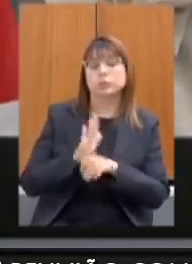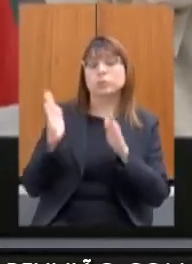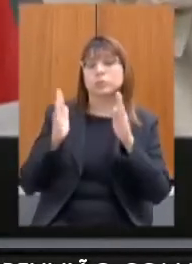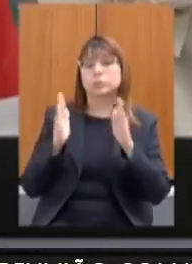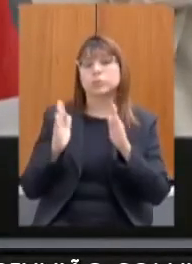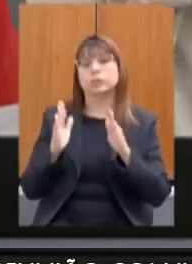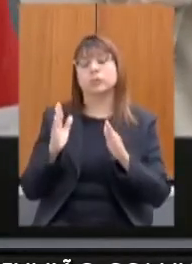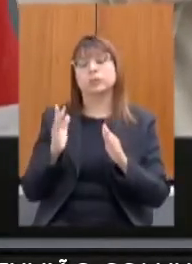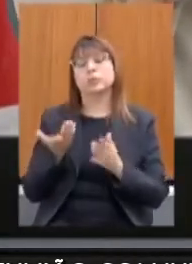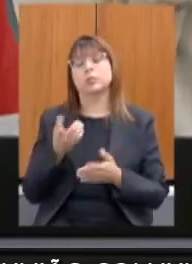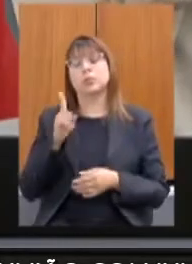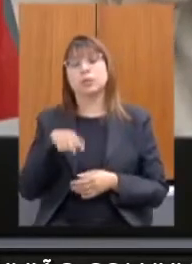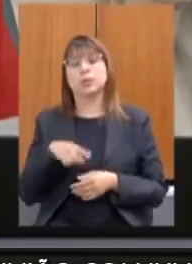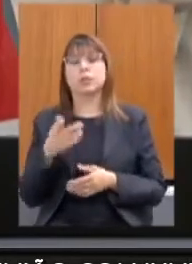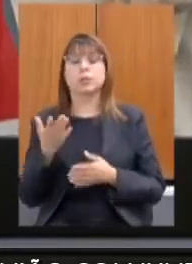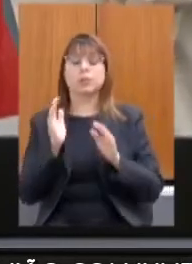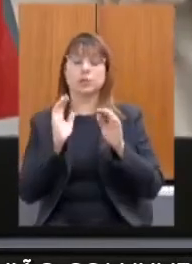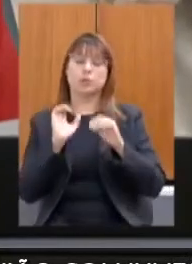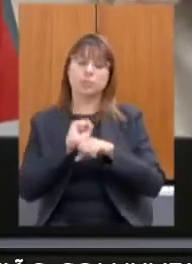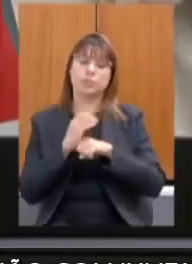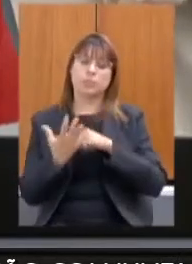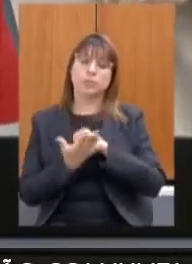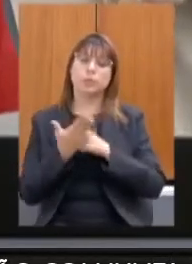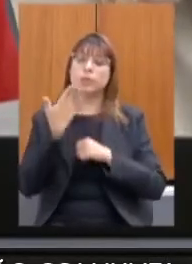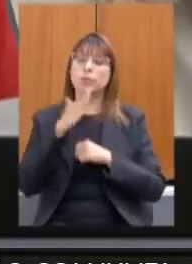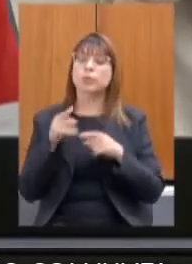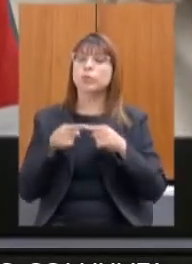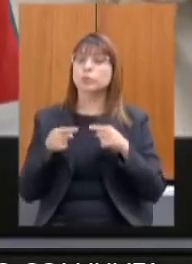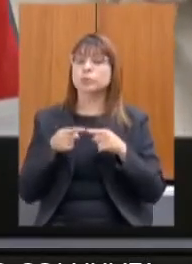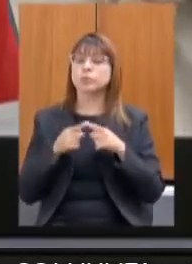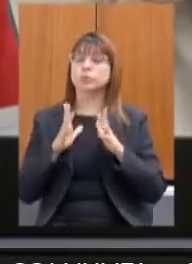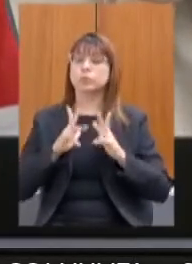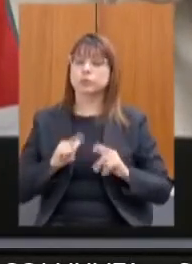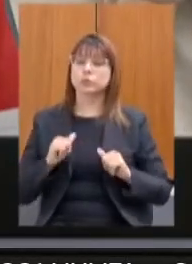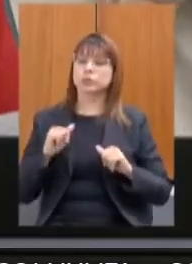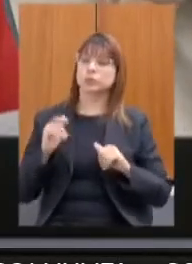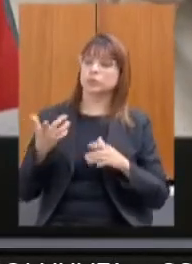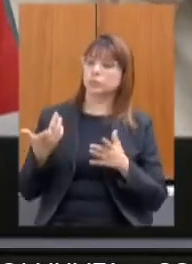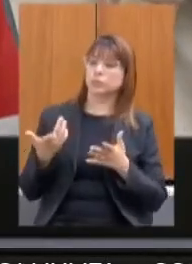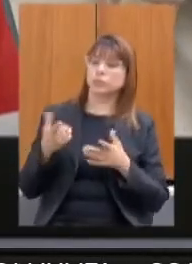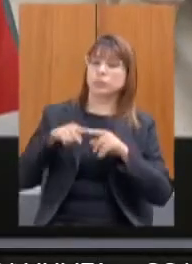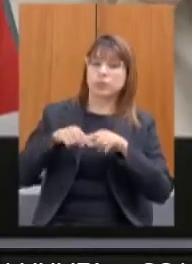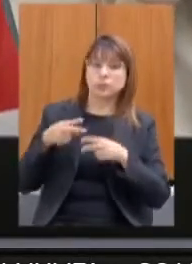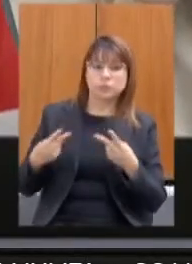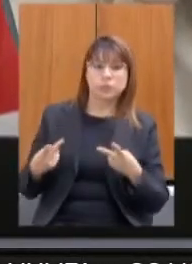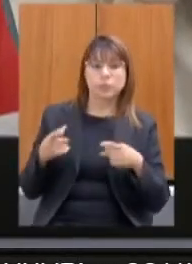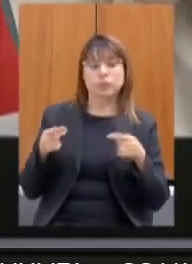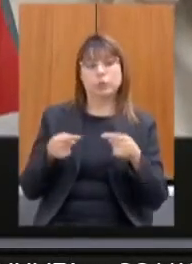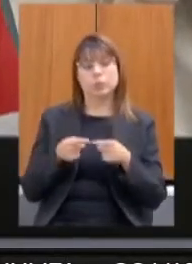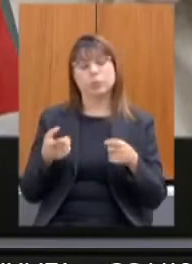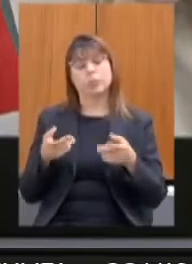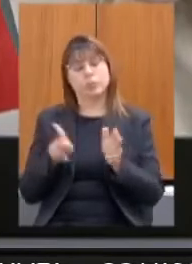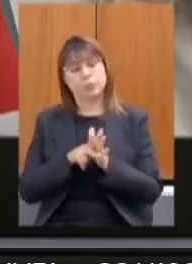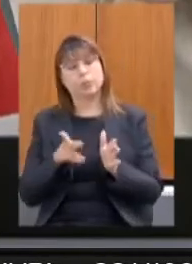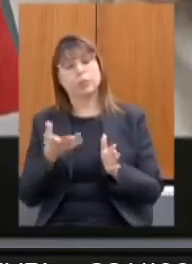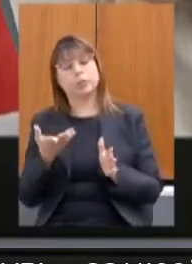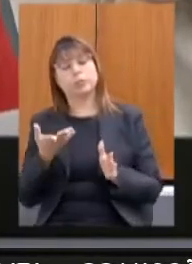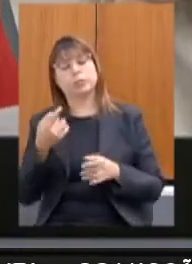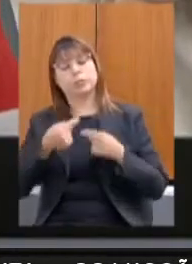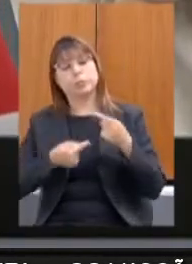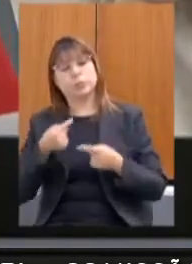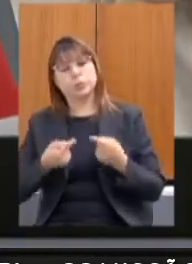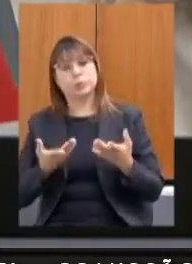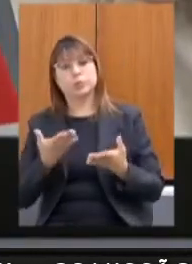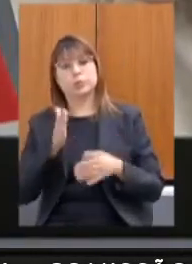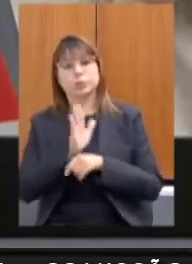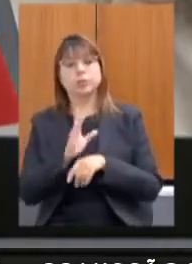descontinuidade de atendimento quais medidas de proteção sanitária estão sendo adotadas nos equipamentos da política de assistente social e quais as